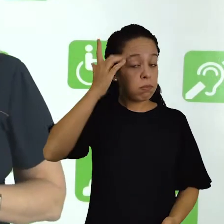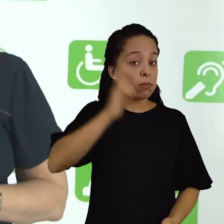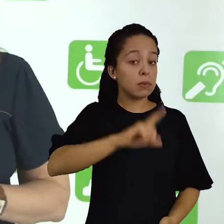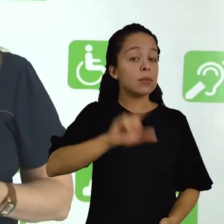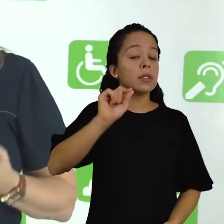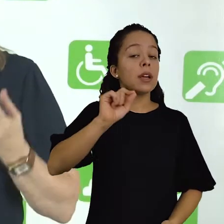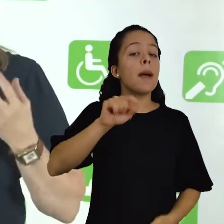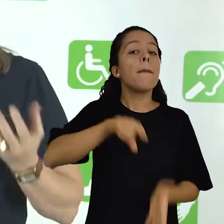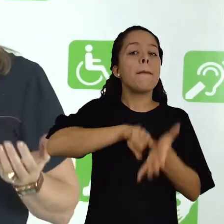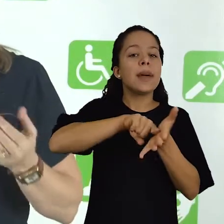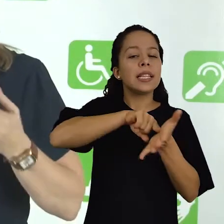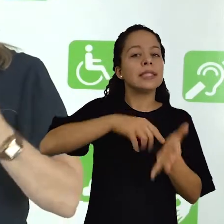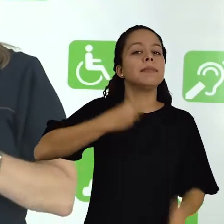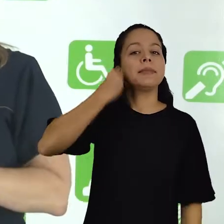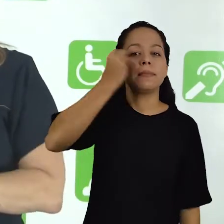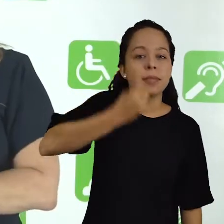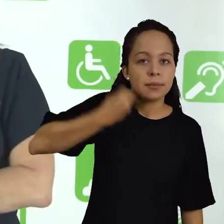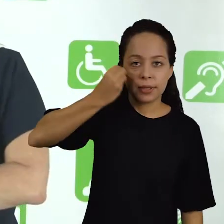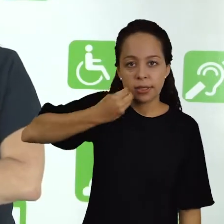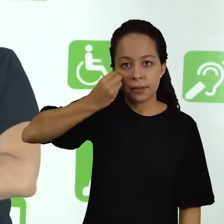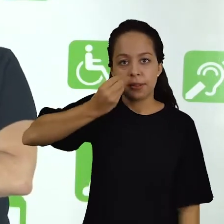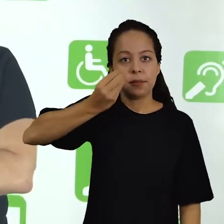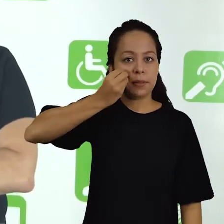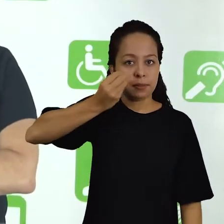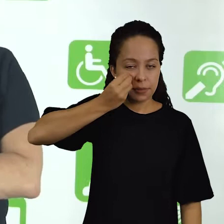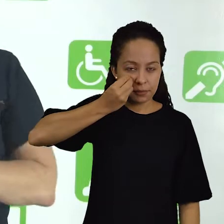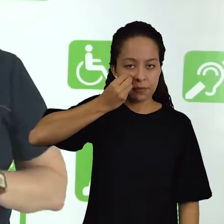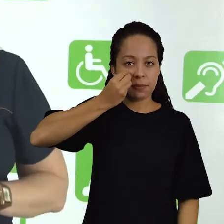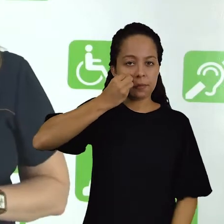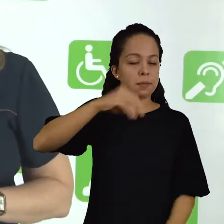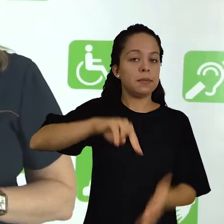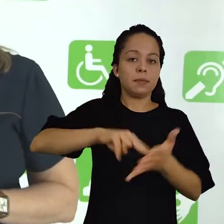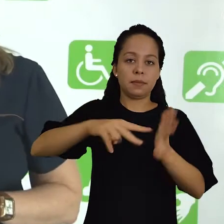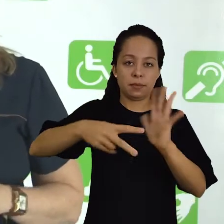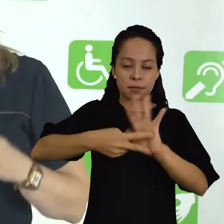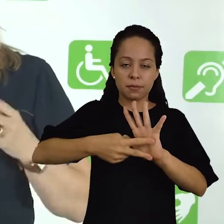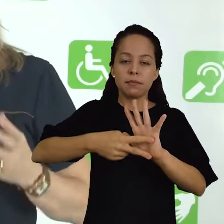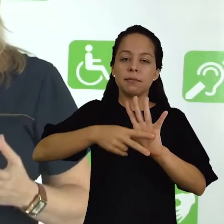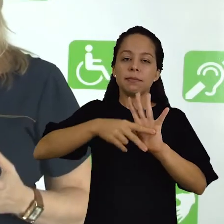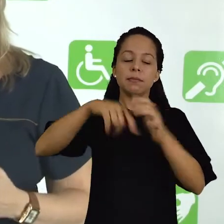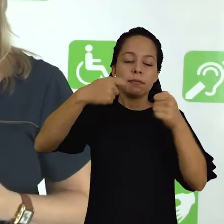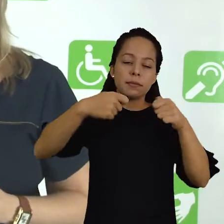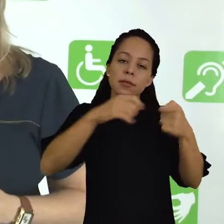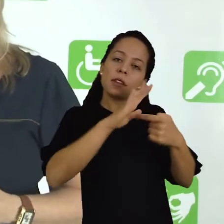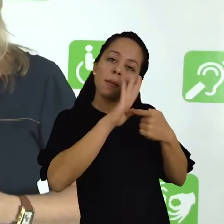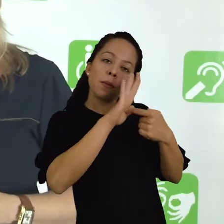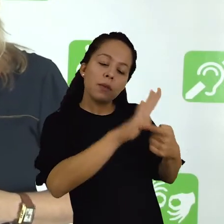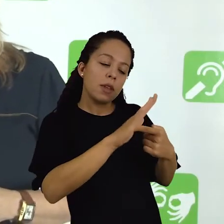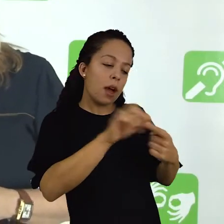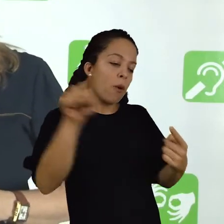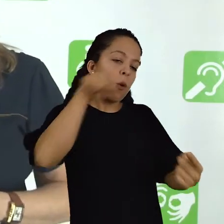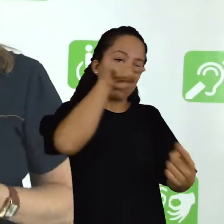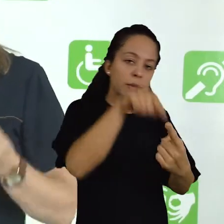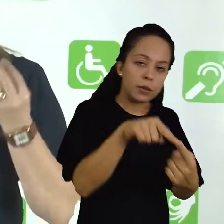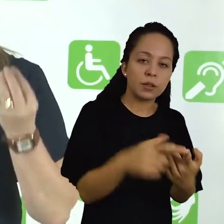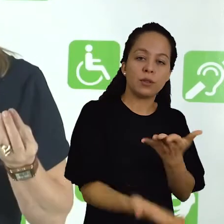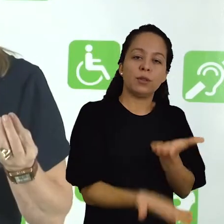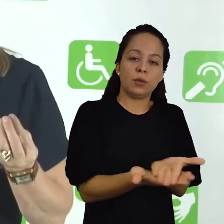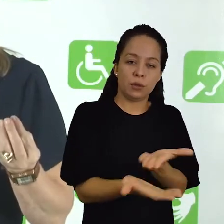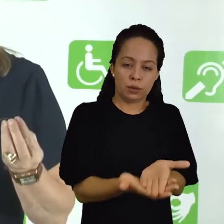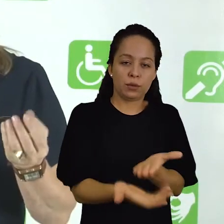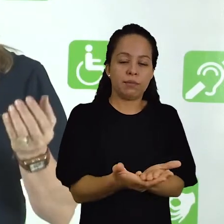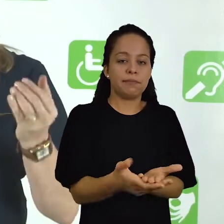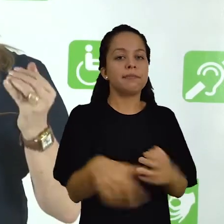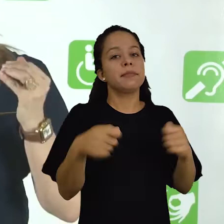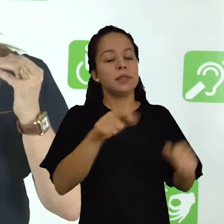conhecida como pesquisa experimental. A pesquisa experimental consiste em determinar um objeto de